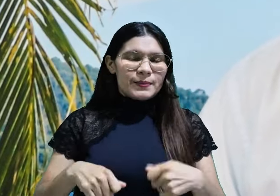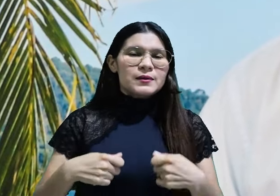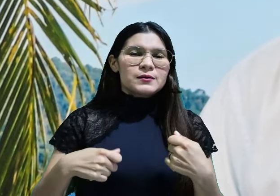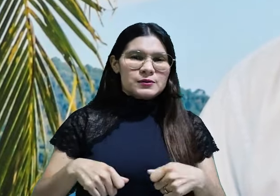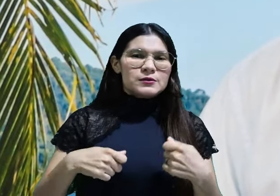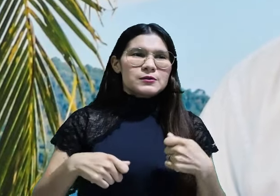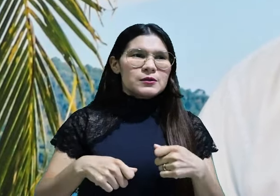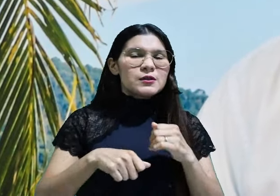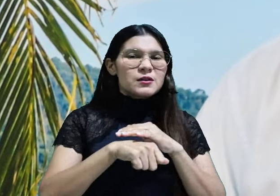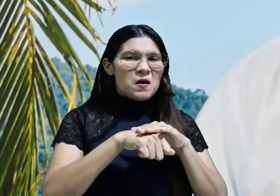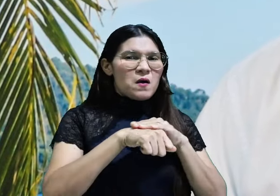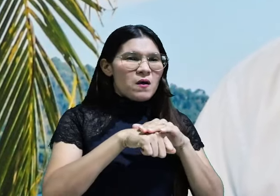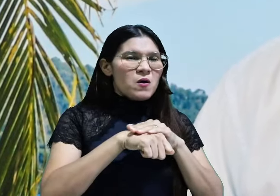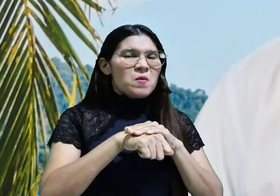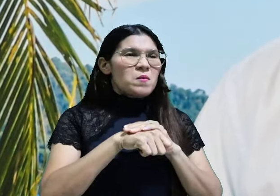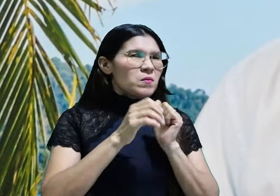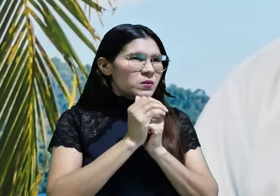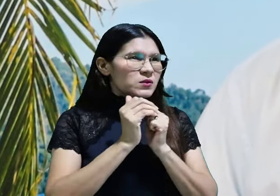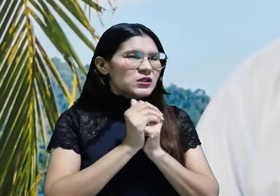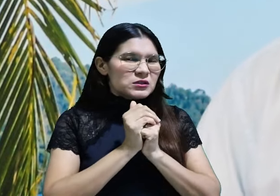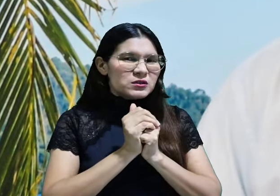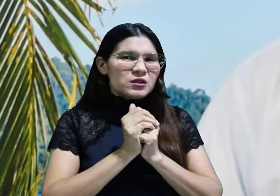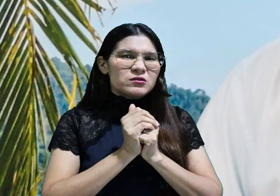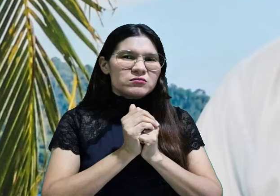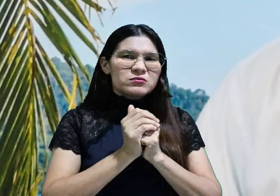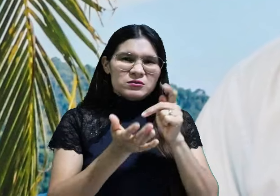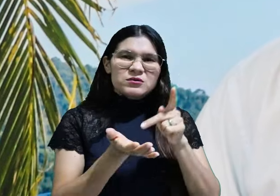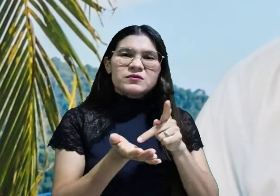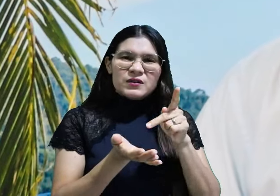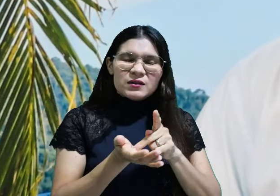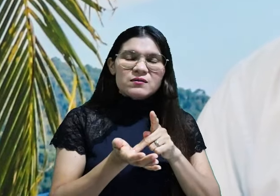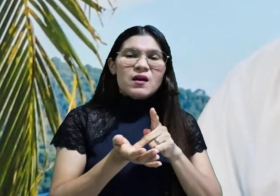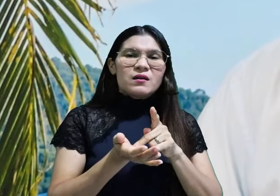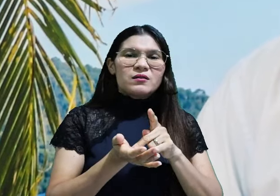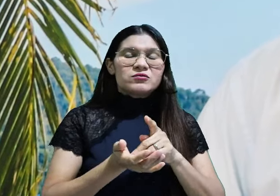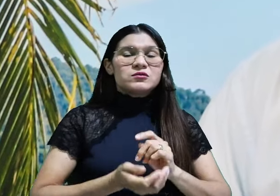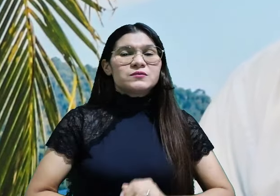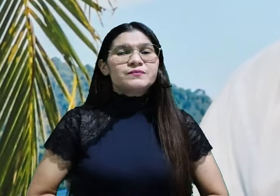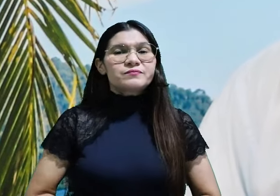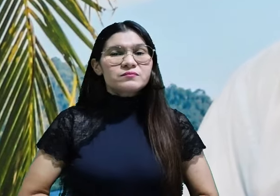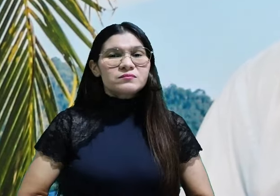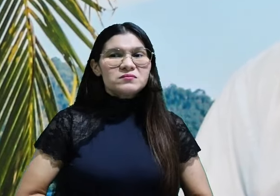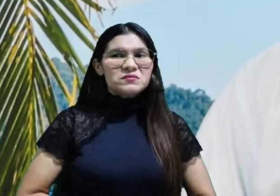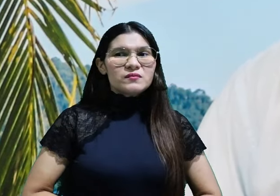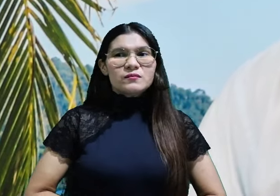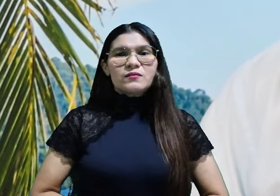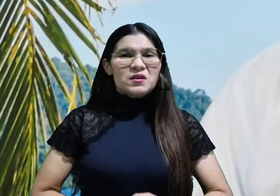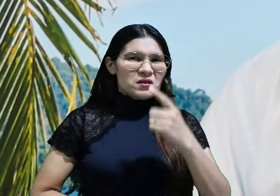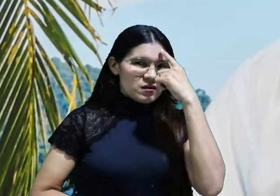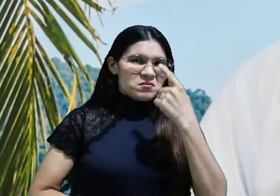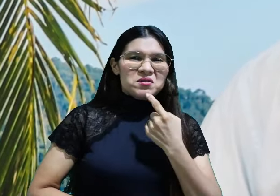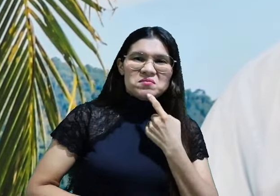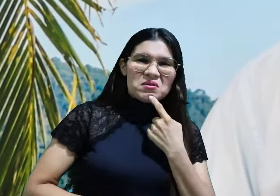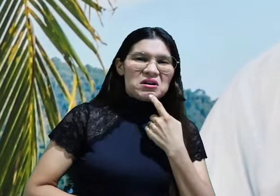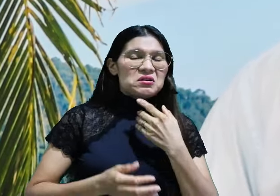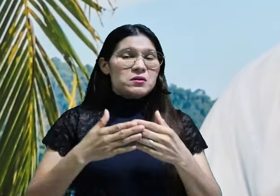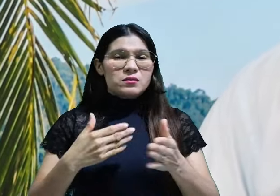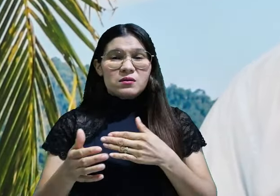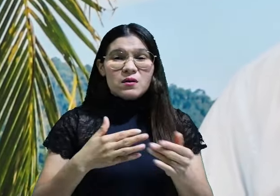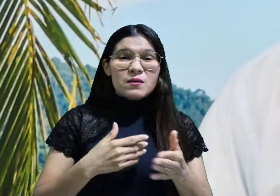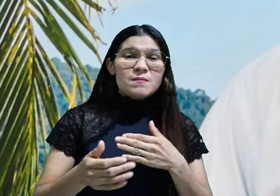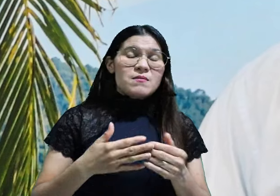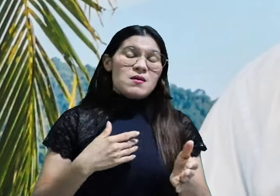não um teatro. Nossos filhos percebem, por exemplo, se em nossas orações há